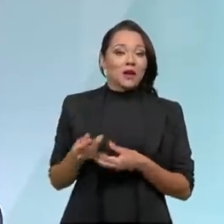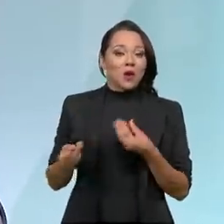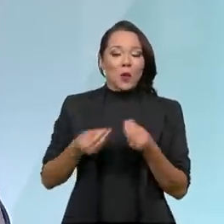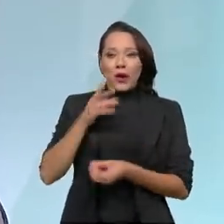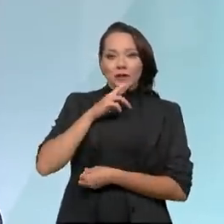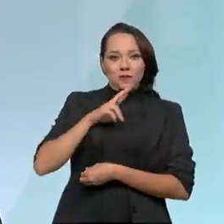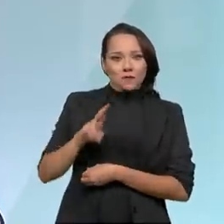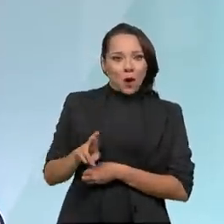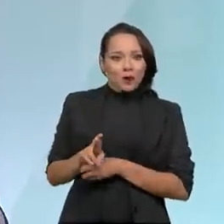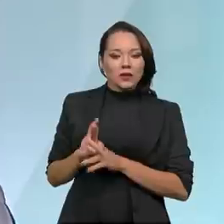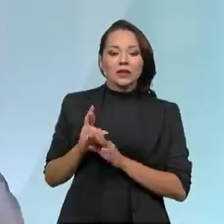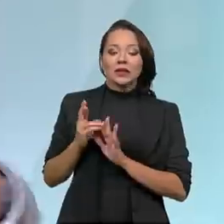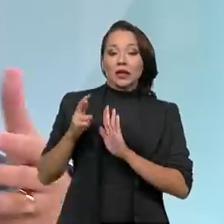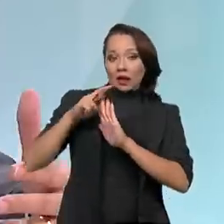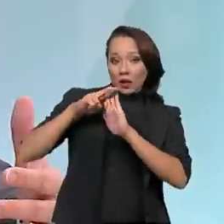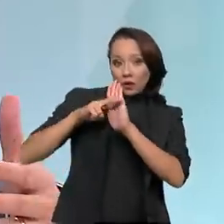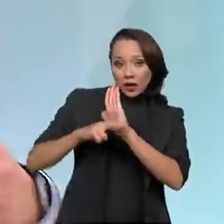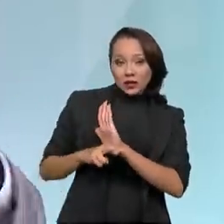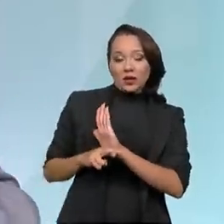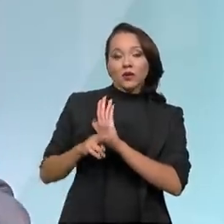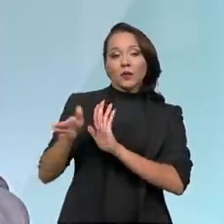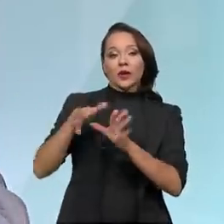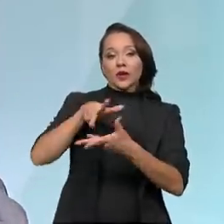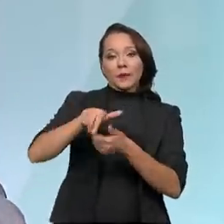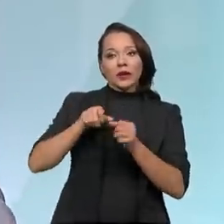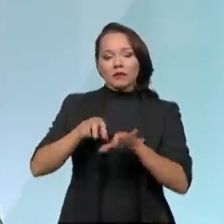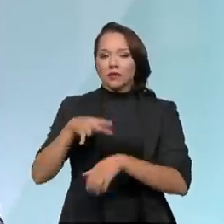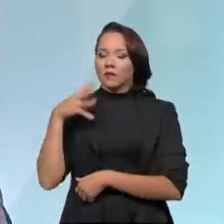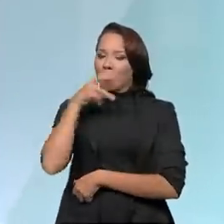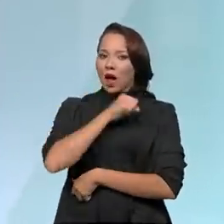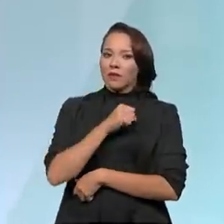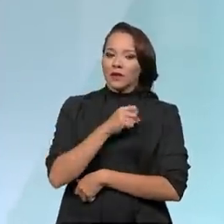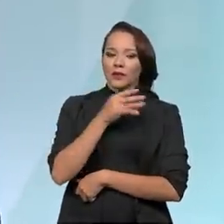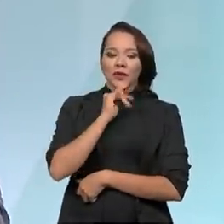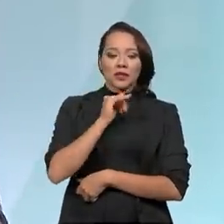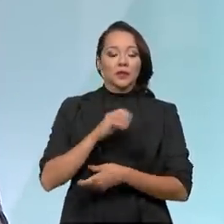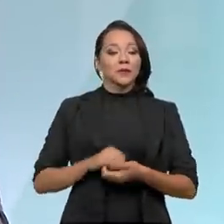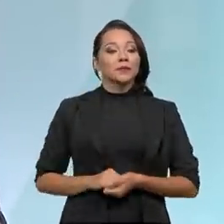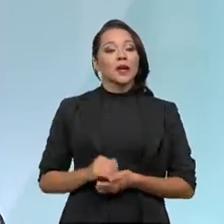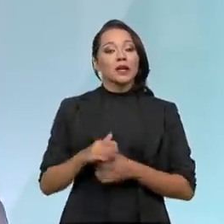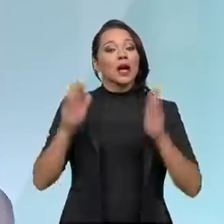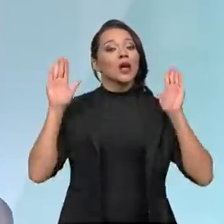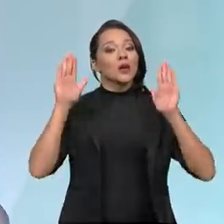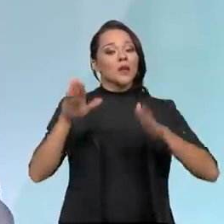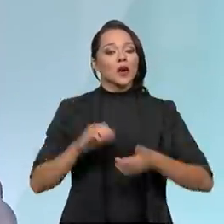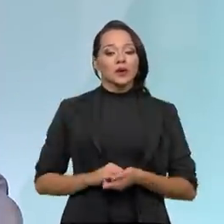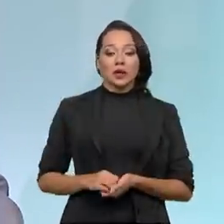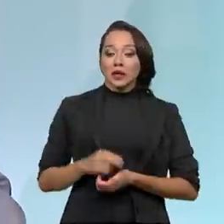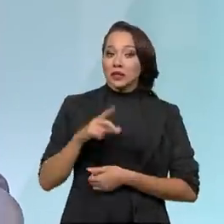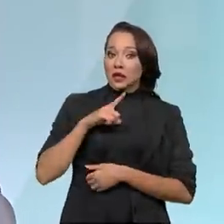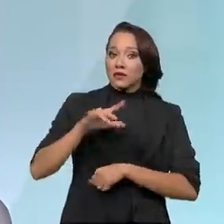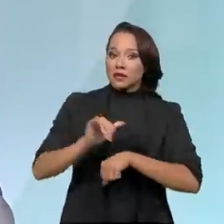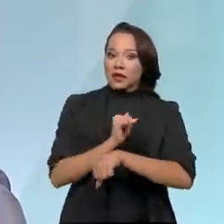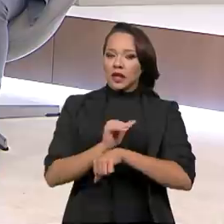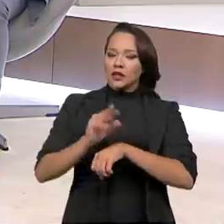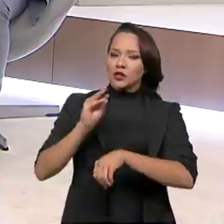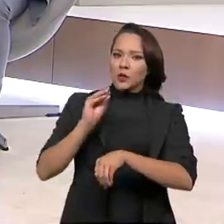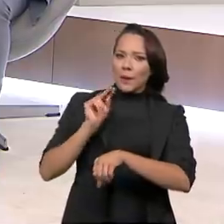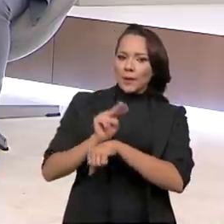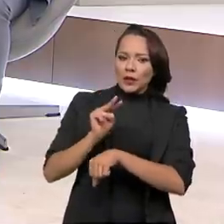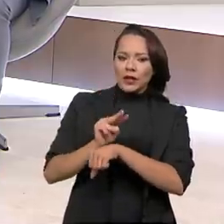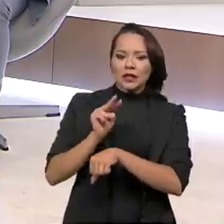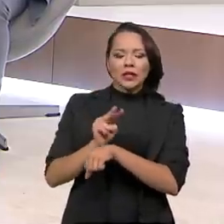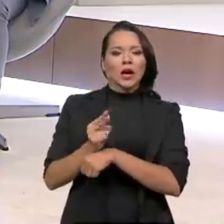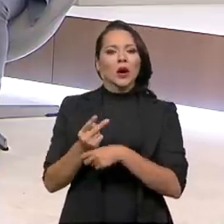resposta regulatória na questão da pandemia foi muito rápida, por exemplo, na questão dos aeroportos, a gente veio com medida de proteção de caixa,